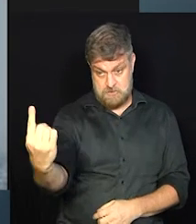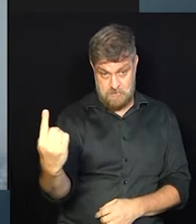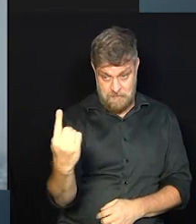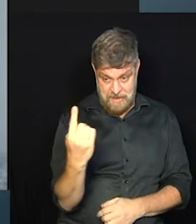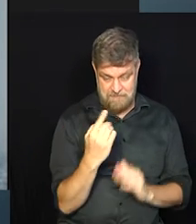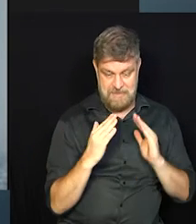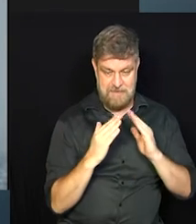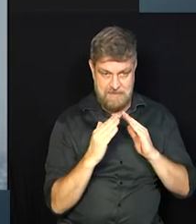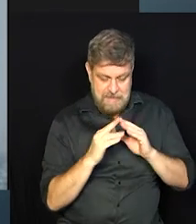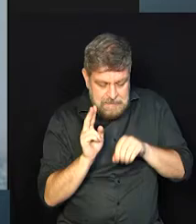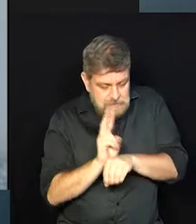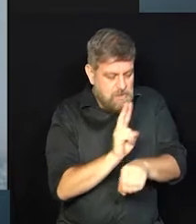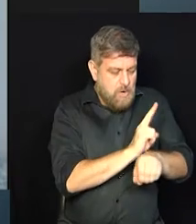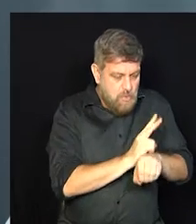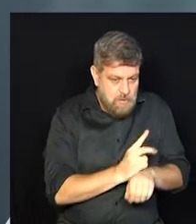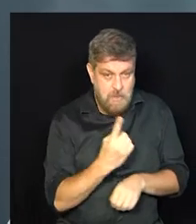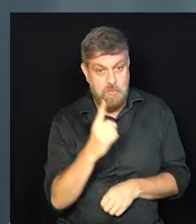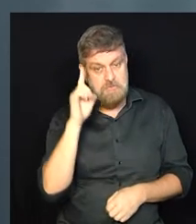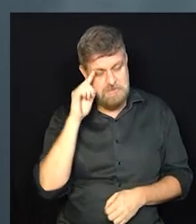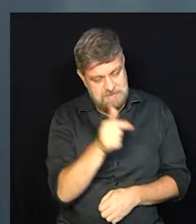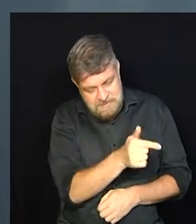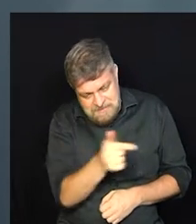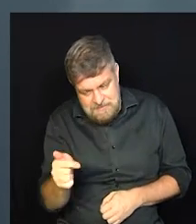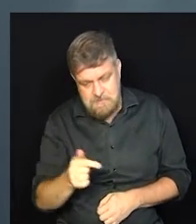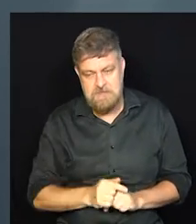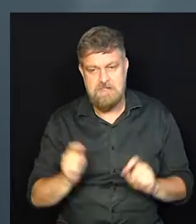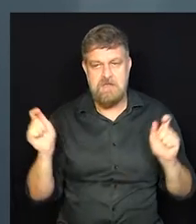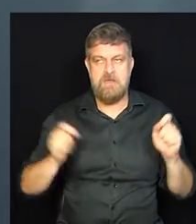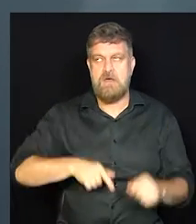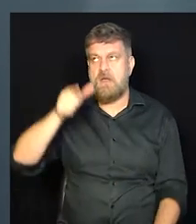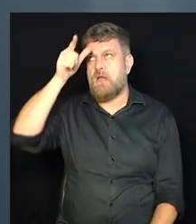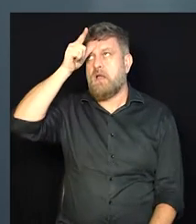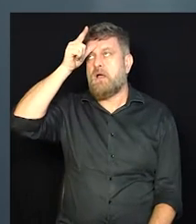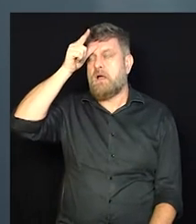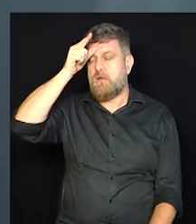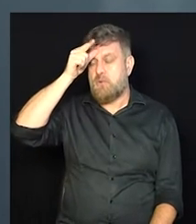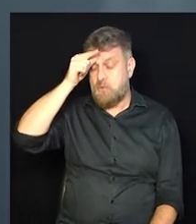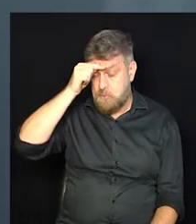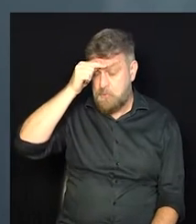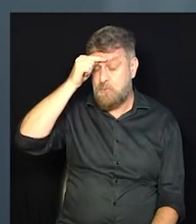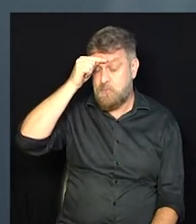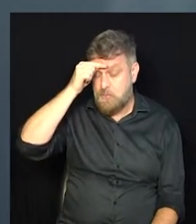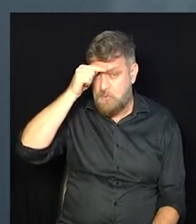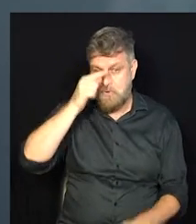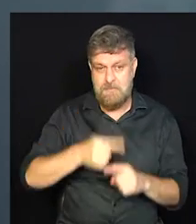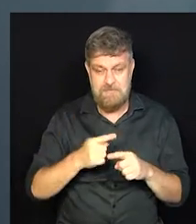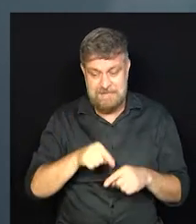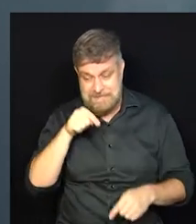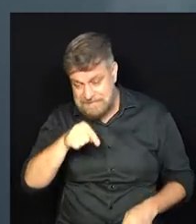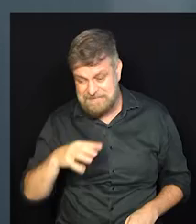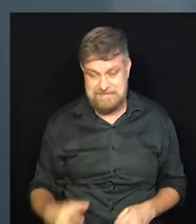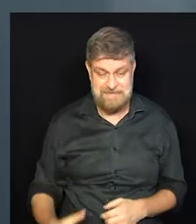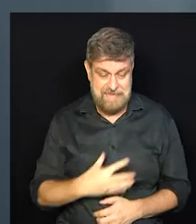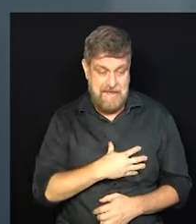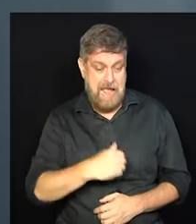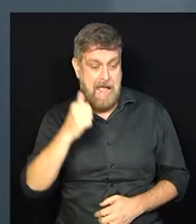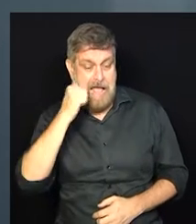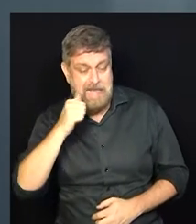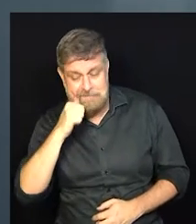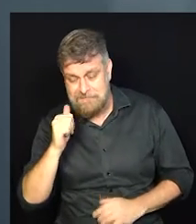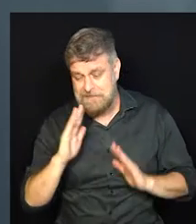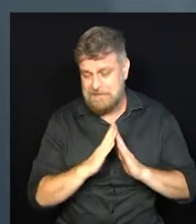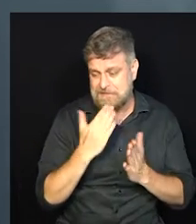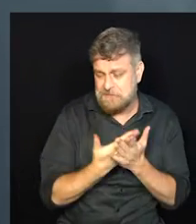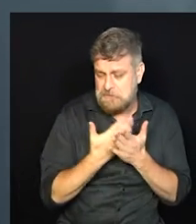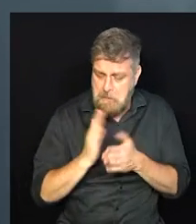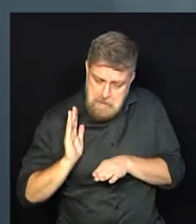vem, me ajuda em casa uma vez por semana. Então, eu já consigo, né? Dar um respiro, né? Porque as meninas em aula. Meu marido ajuda